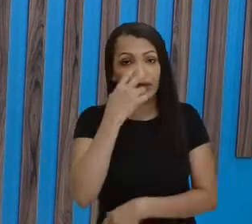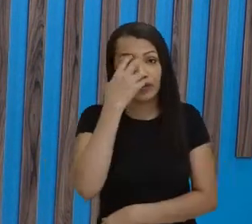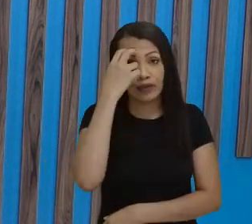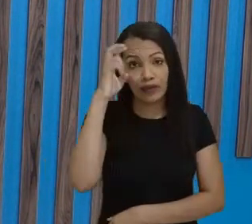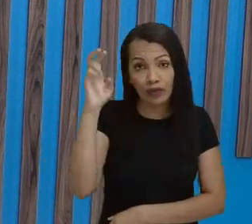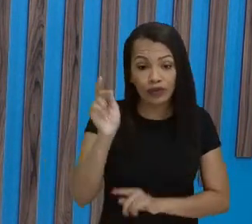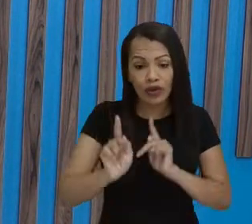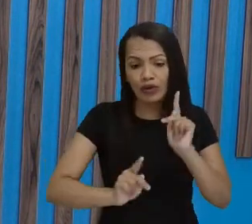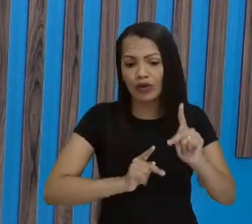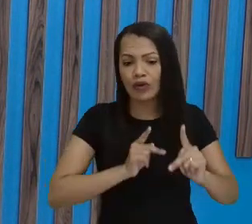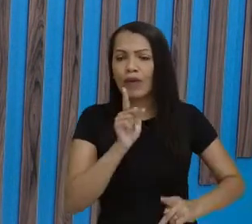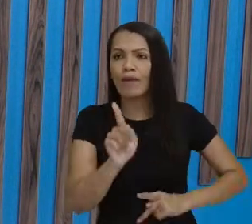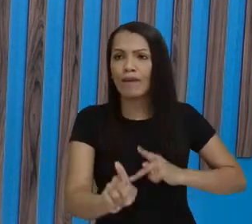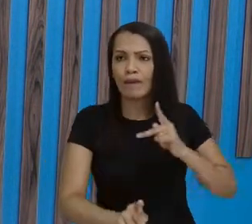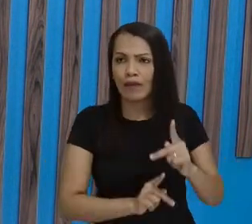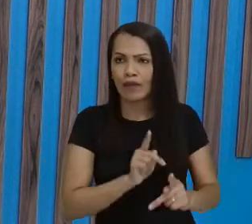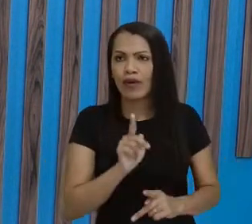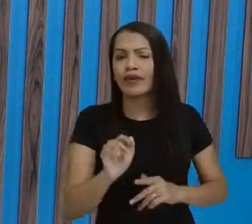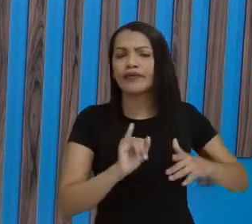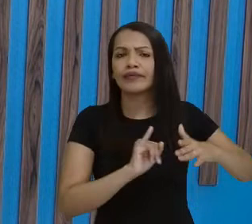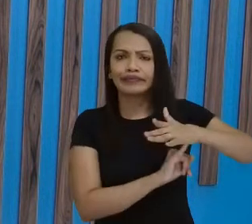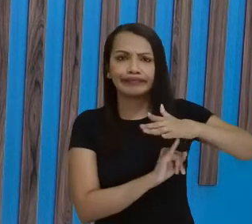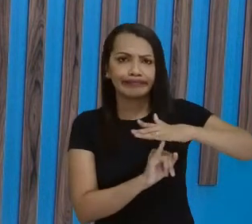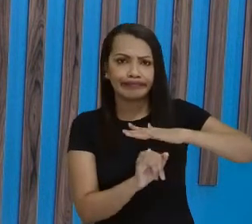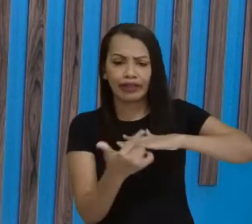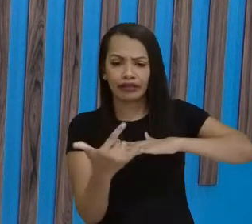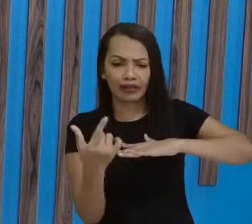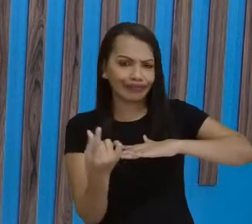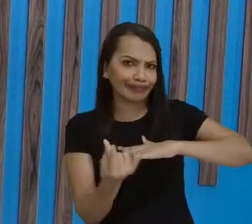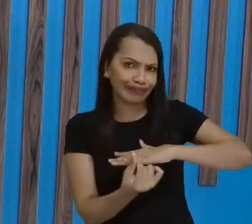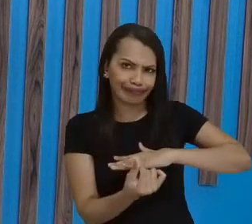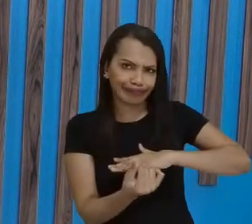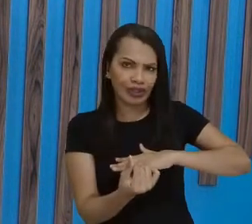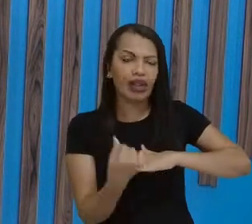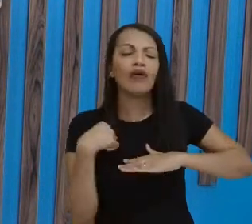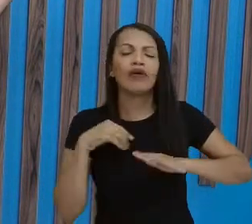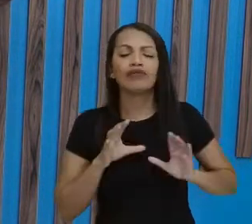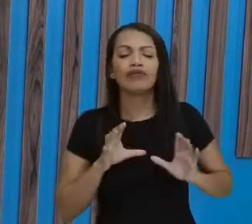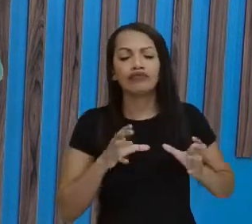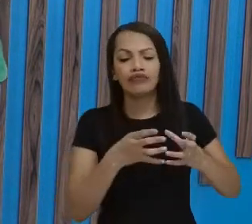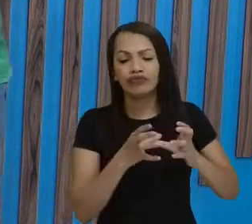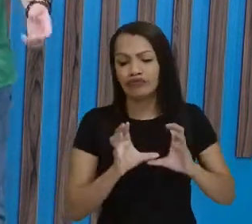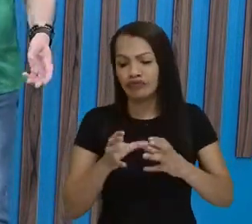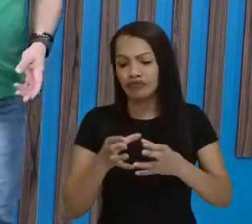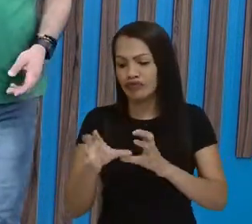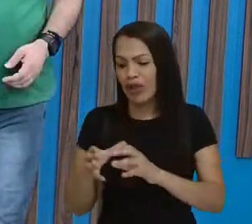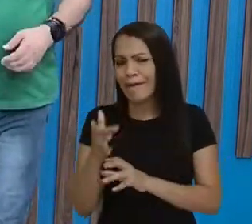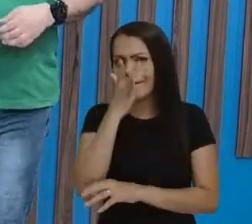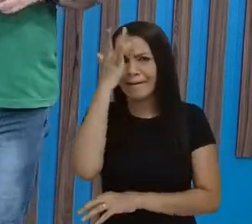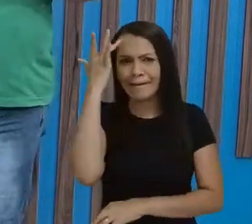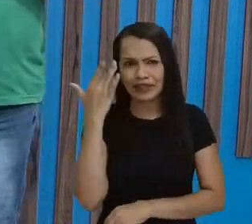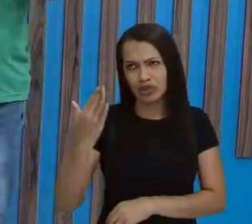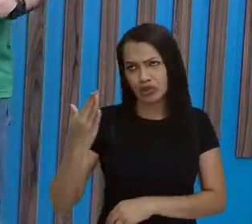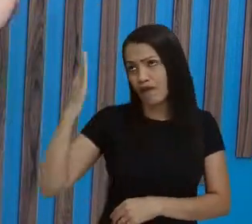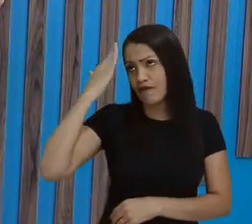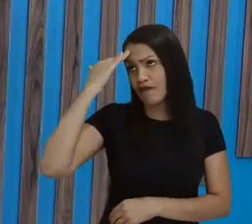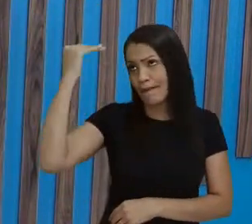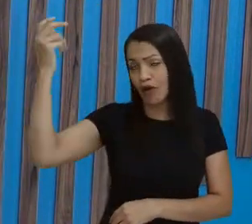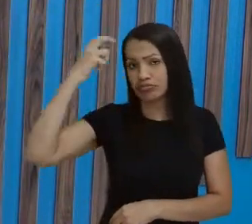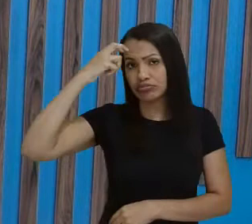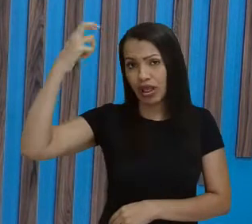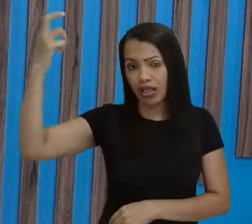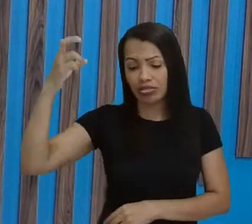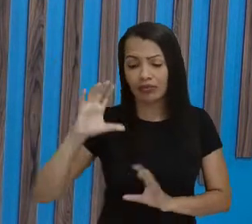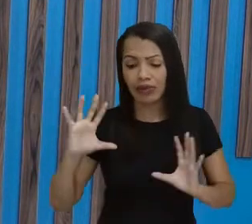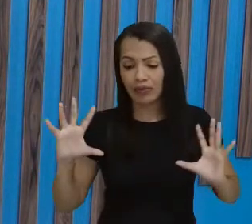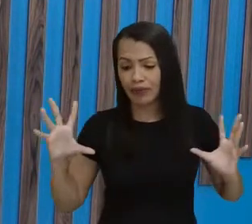era uma instituição sem fins lucrativos que reuniu vários intelectuais e artistas, né, do Estado aqui,